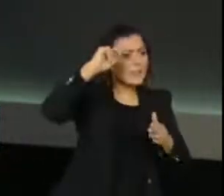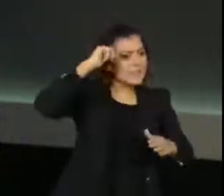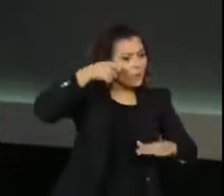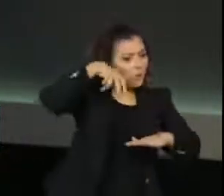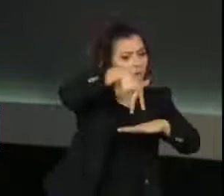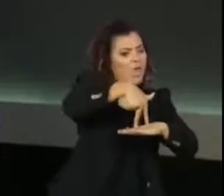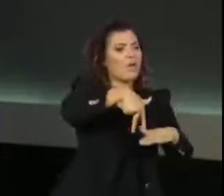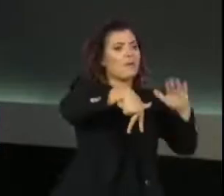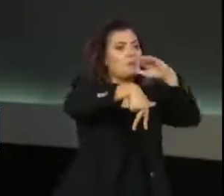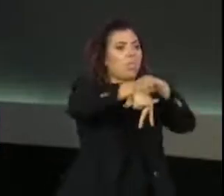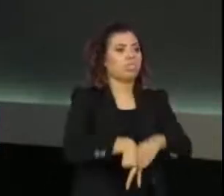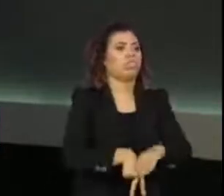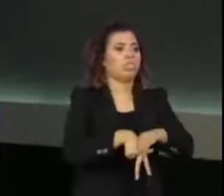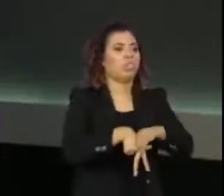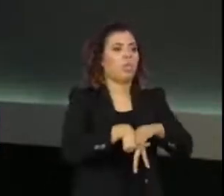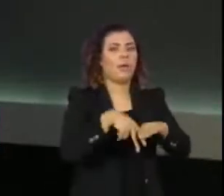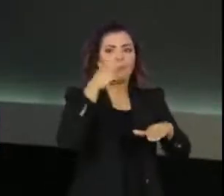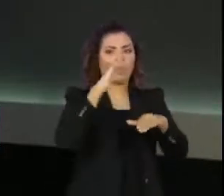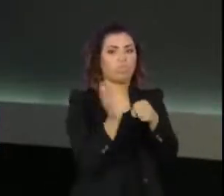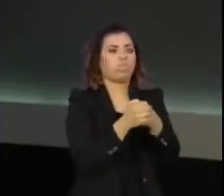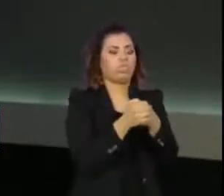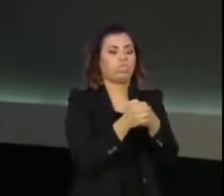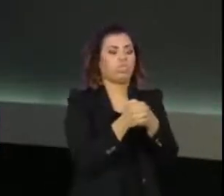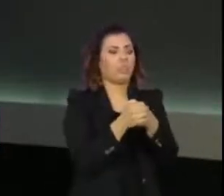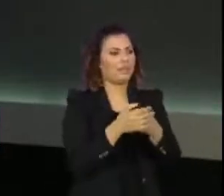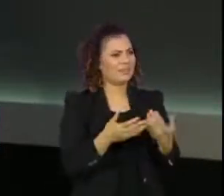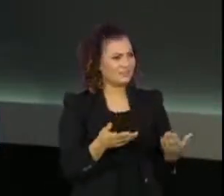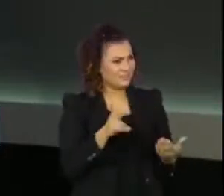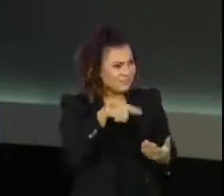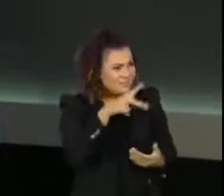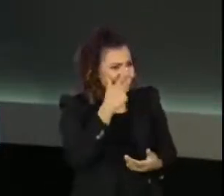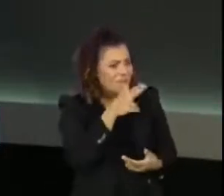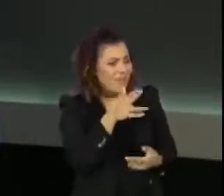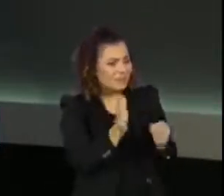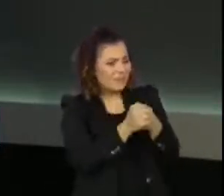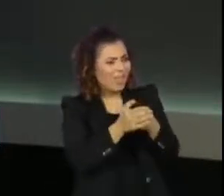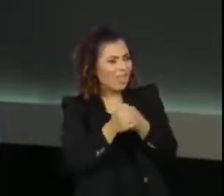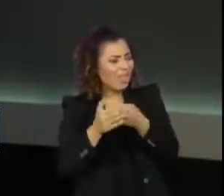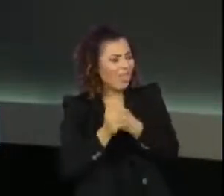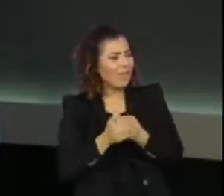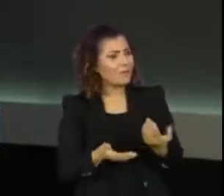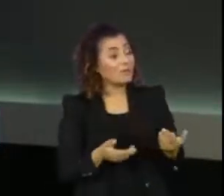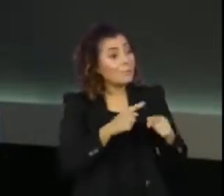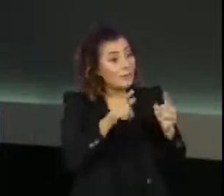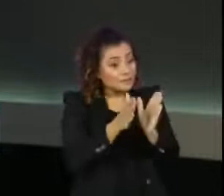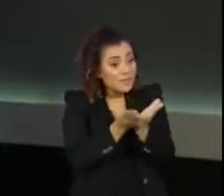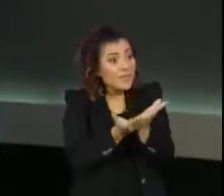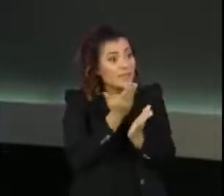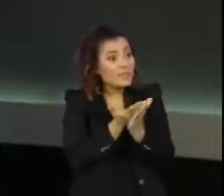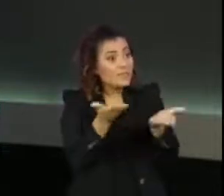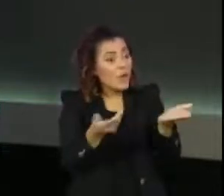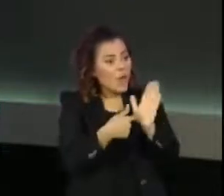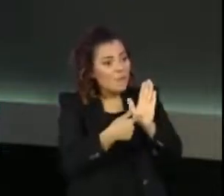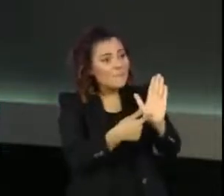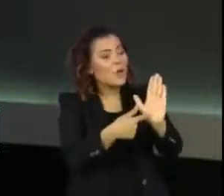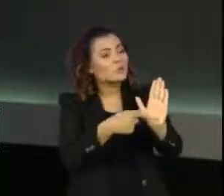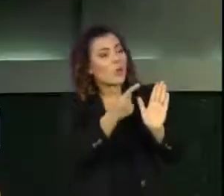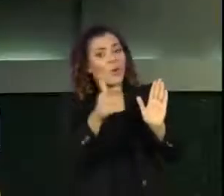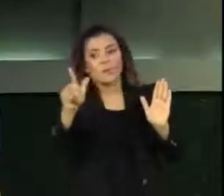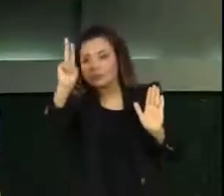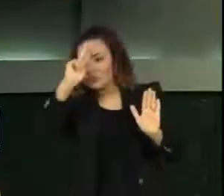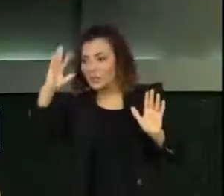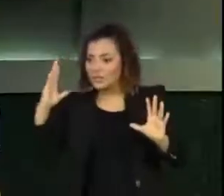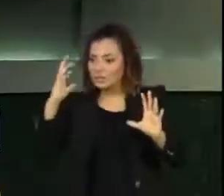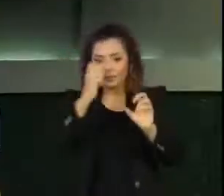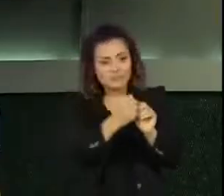silenciamento, e portanto, com essa enciclopédia, vem o conhecimento de uma outra história.